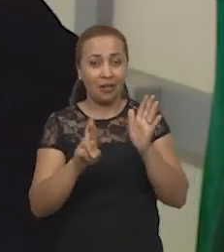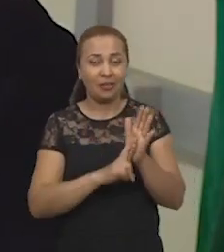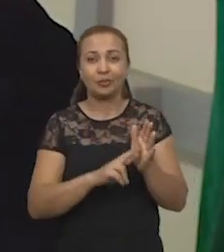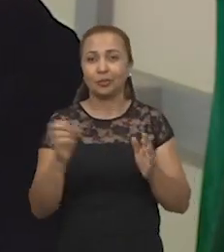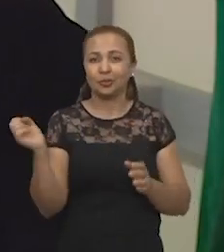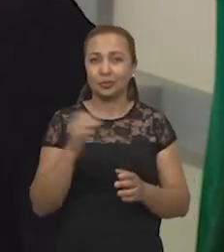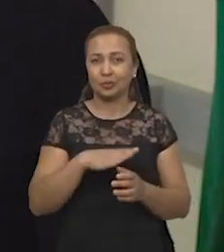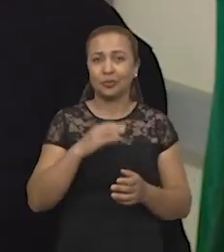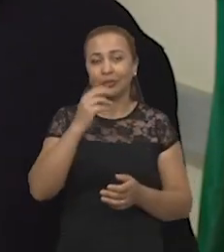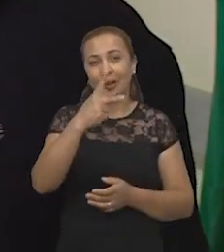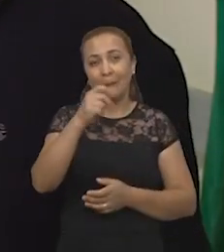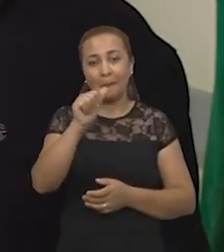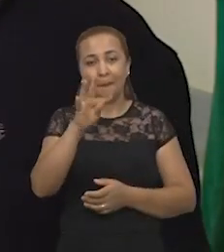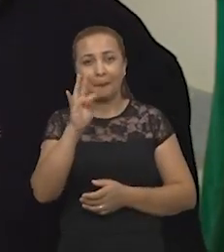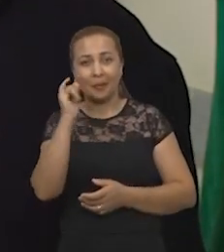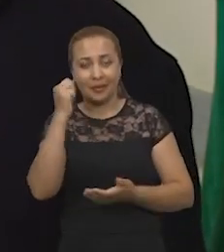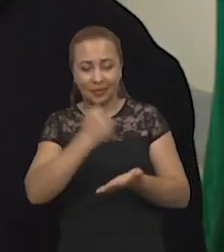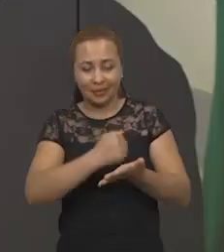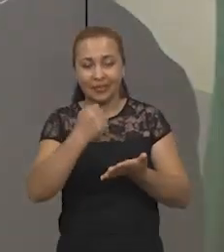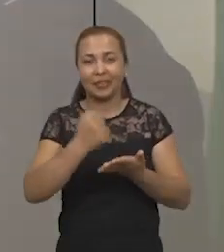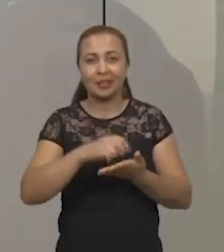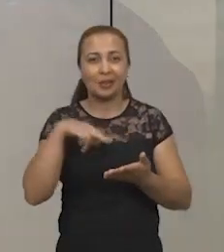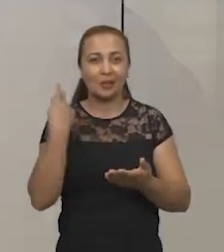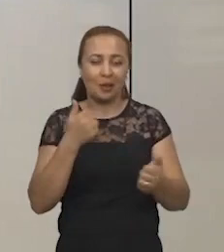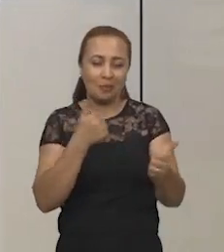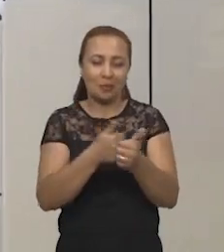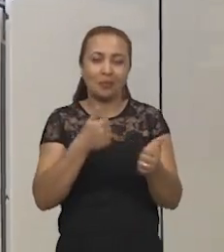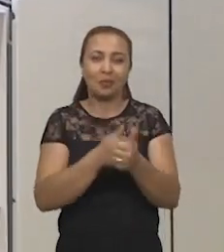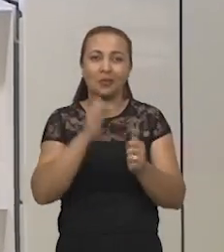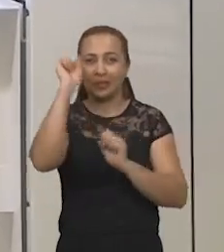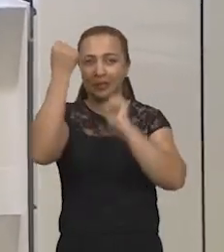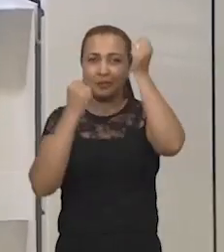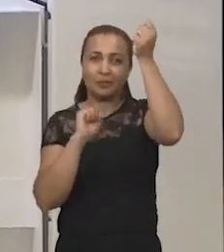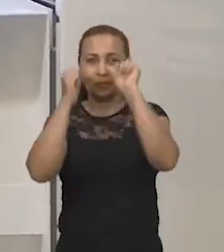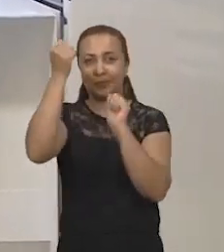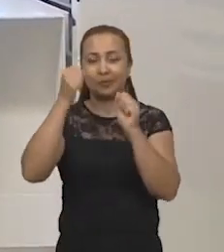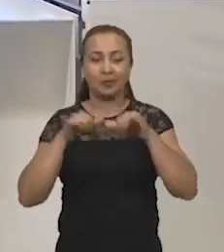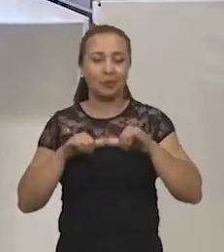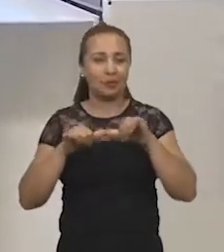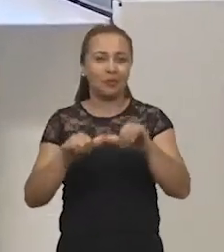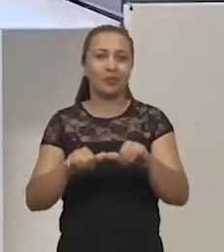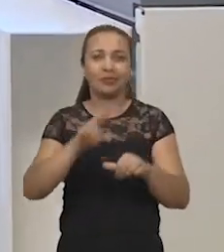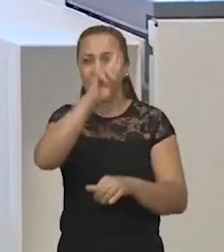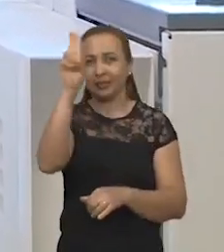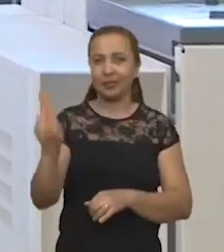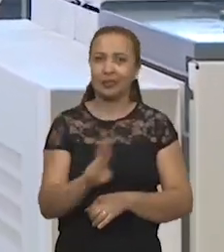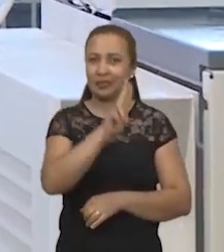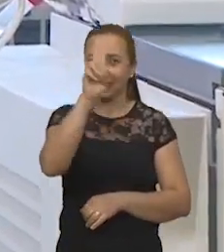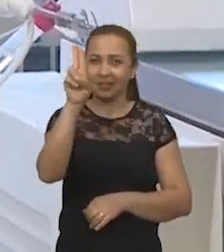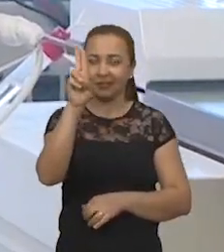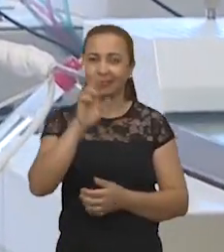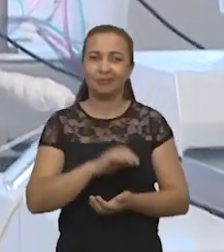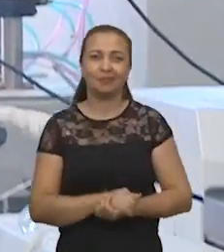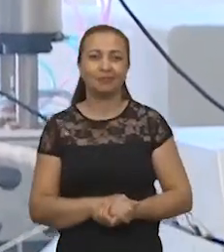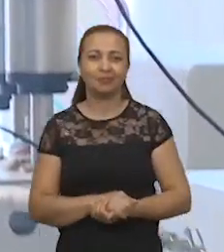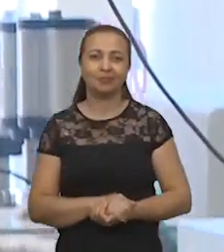novas patentes, a gente vai aproximando a indústria, o mercado da universidade.